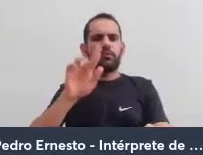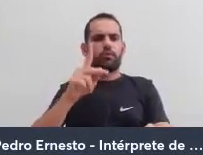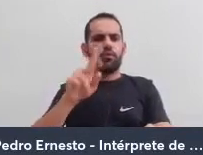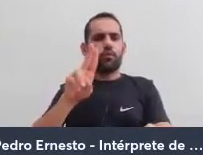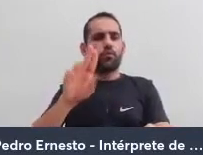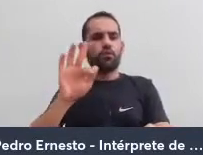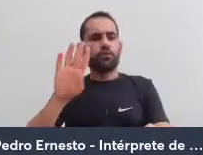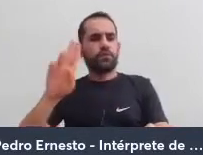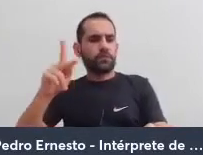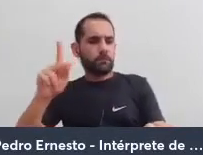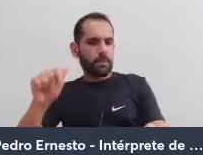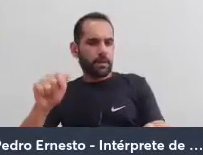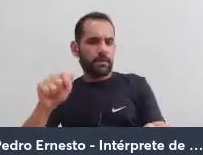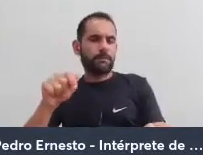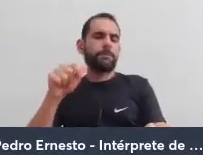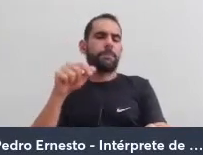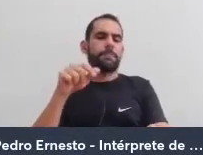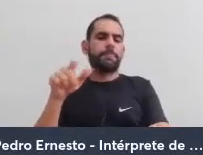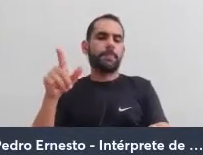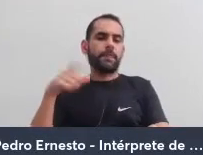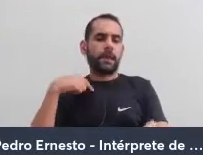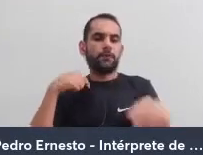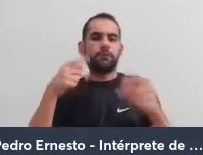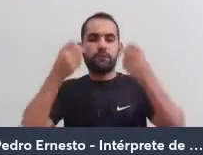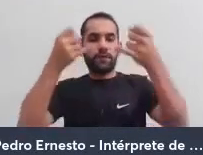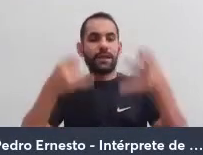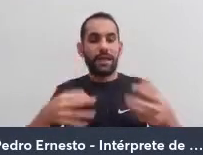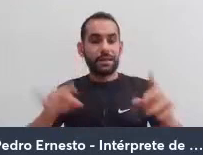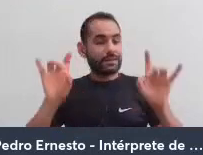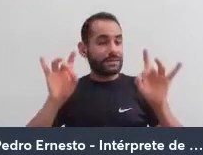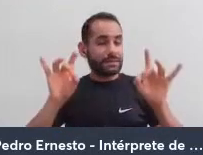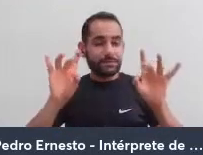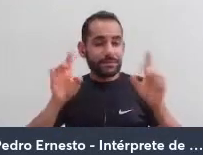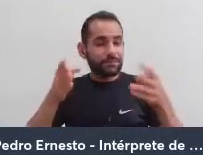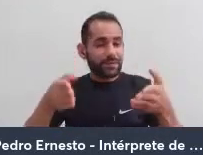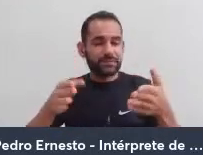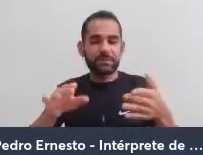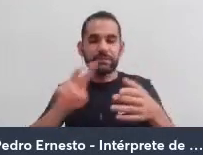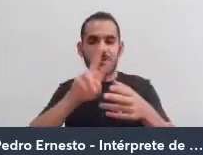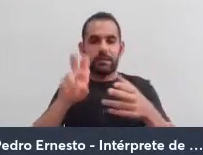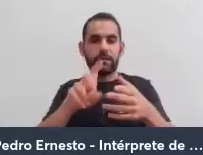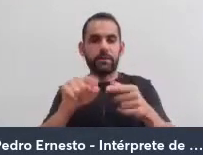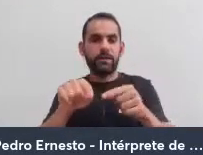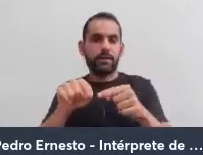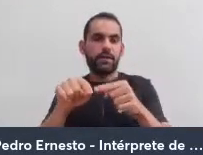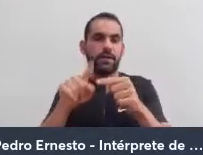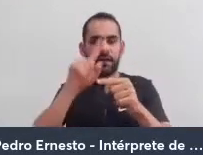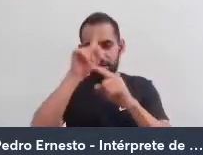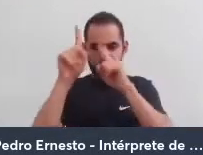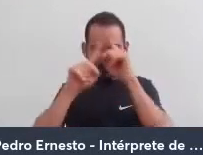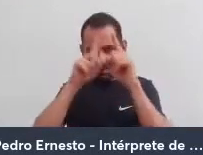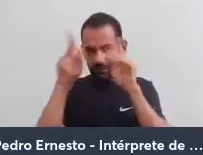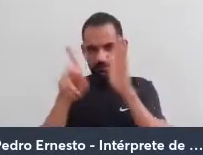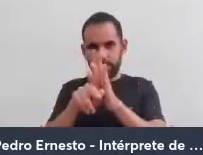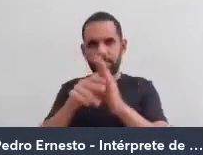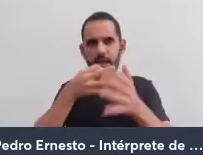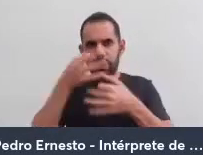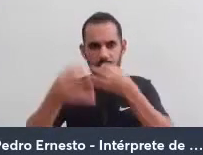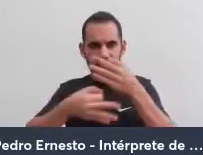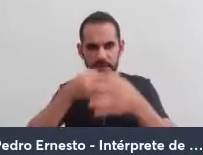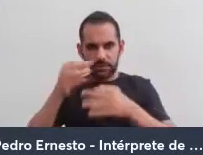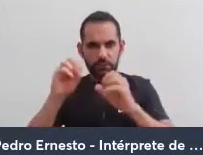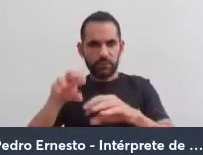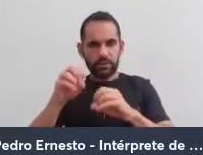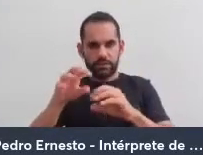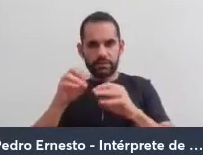próxima sexta eu vou falar especificamente desse tema, vou explorar mais a fundo essa ideia de uma crítica de uma educação